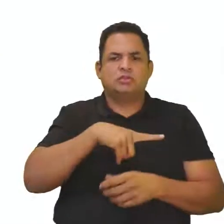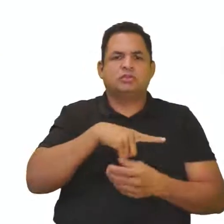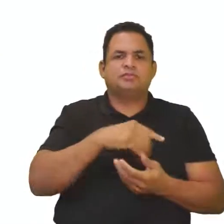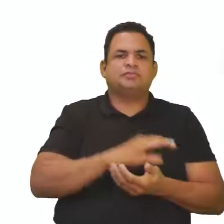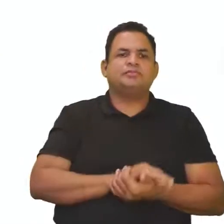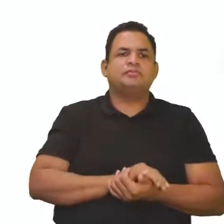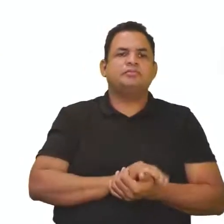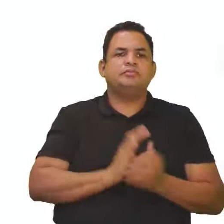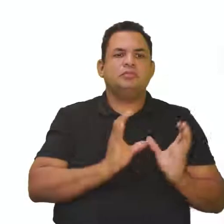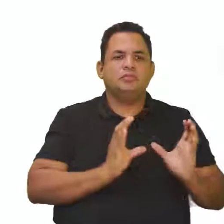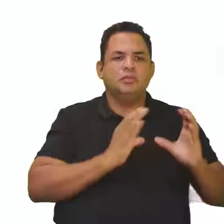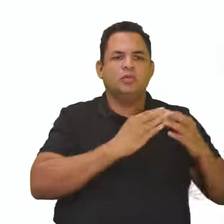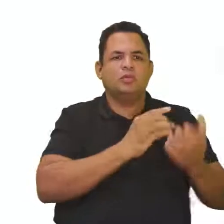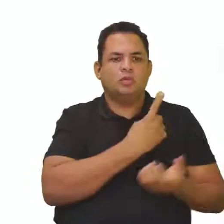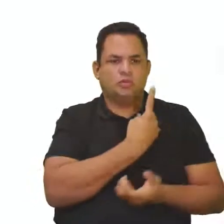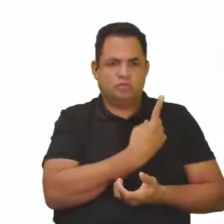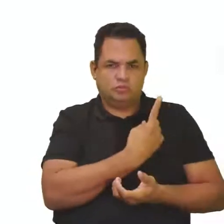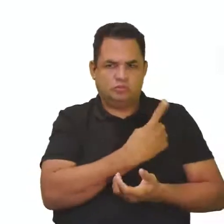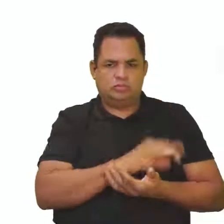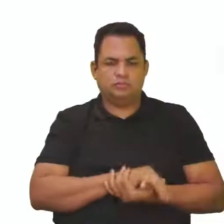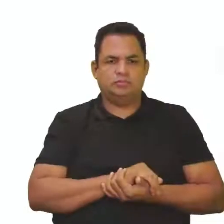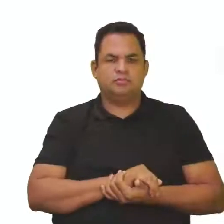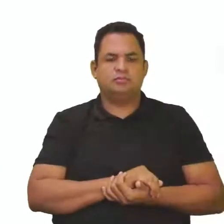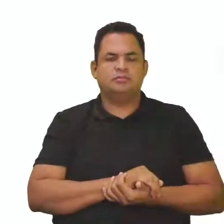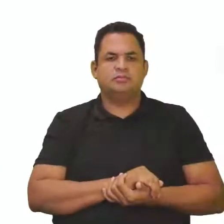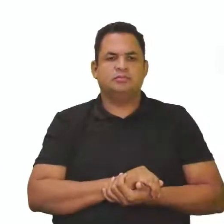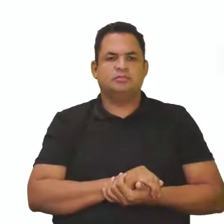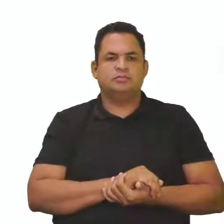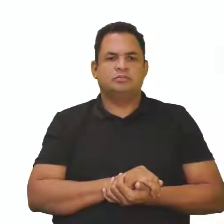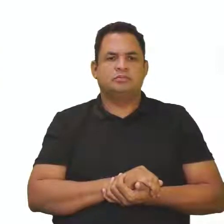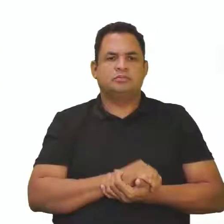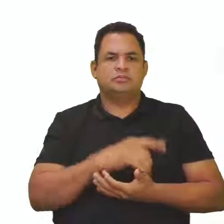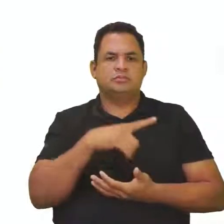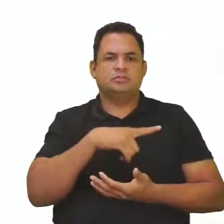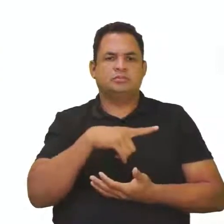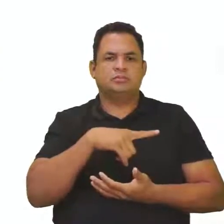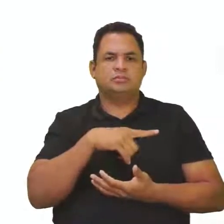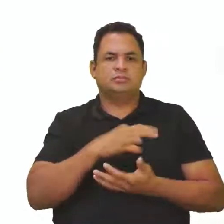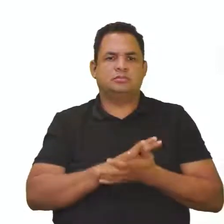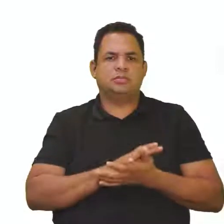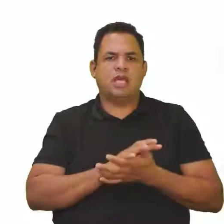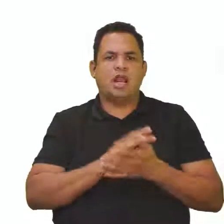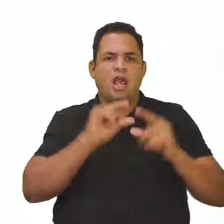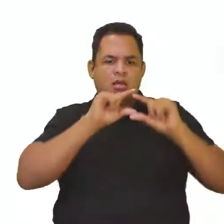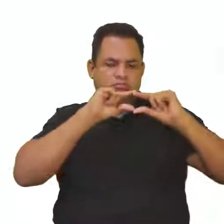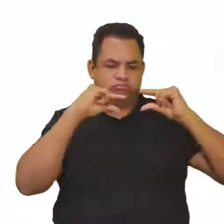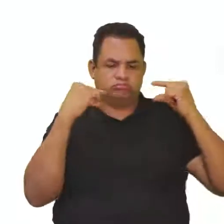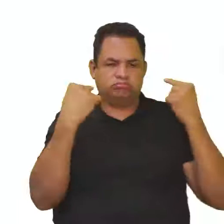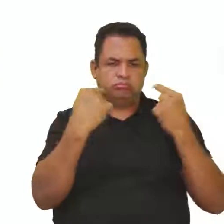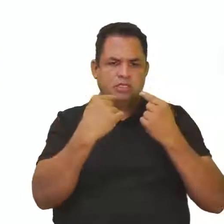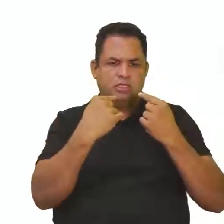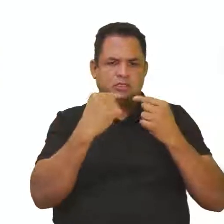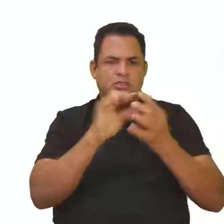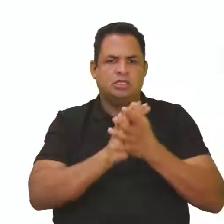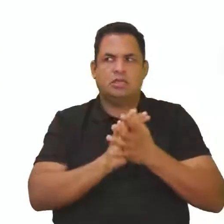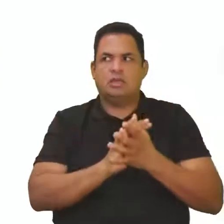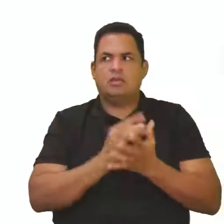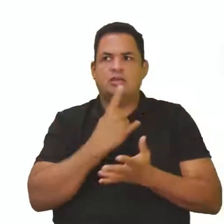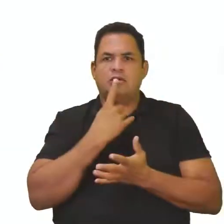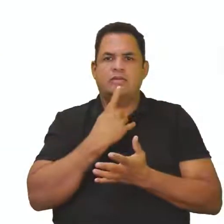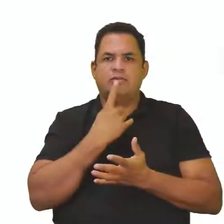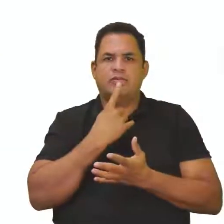considerados a classe 1, que são aqueles que têm a tarja vermelha. Eles são